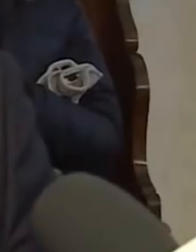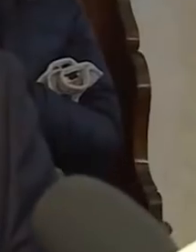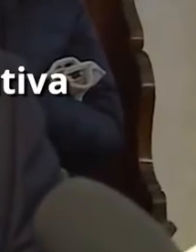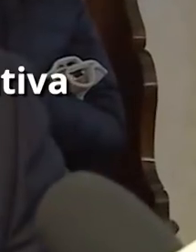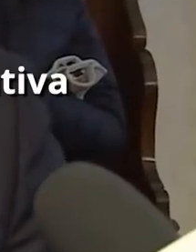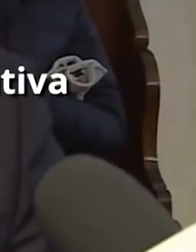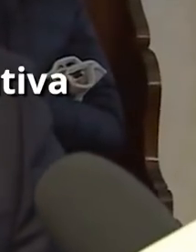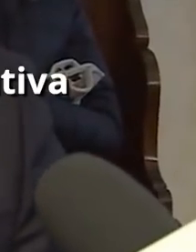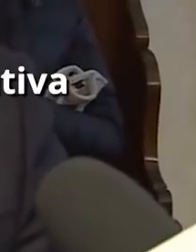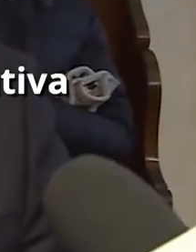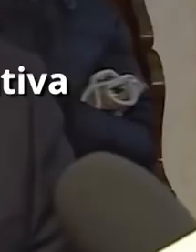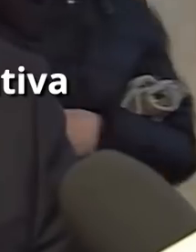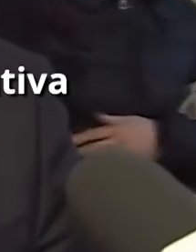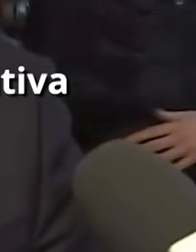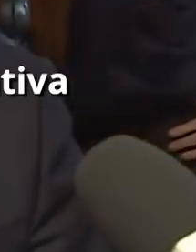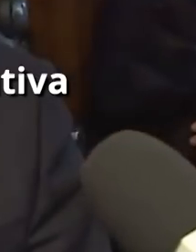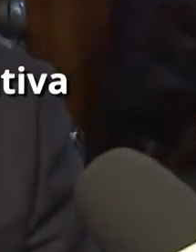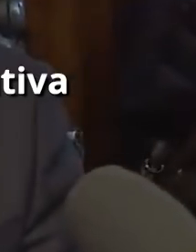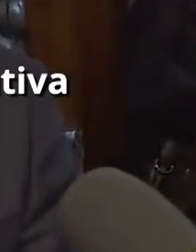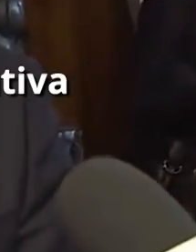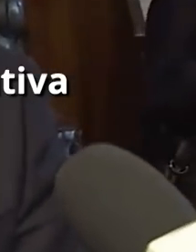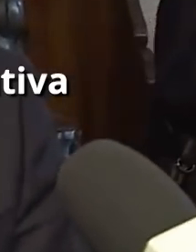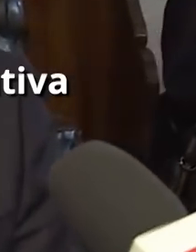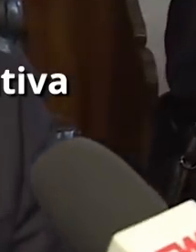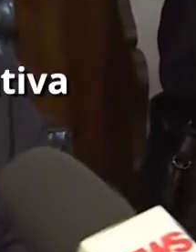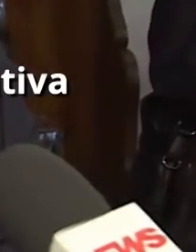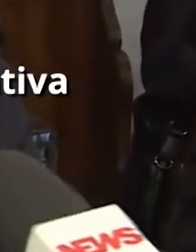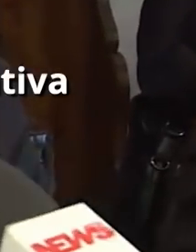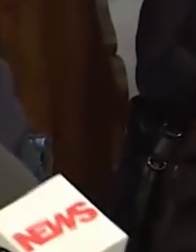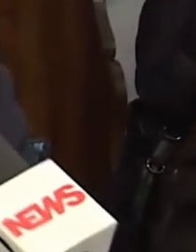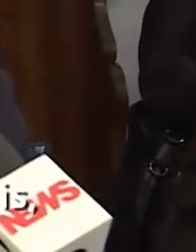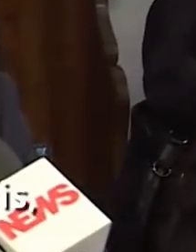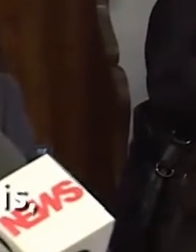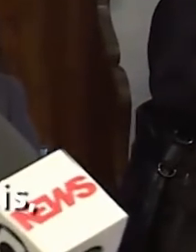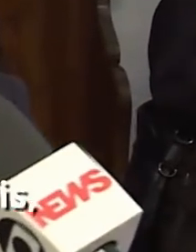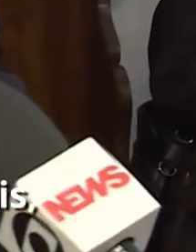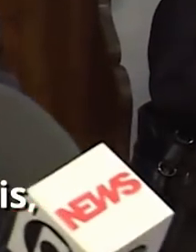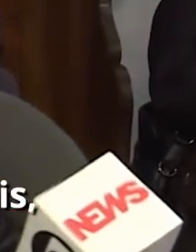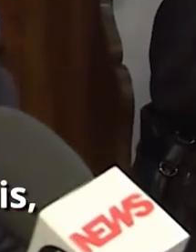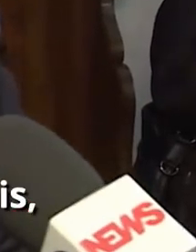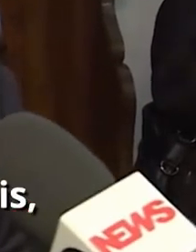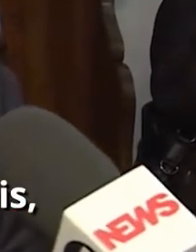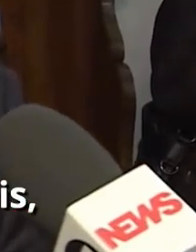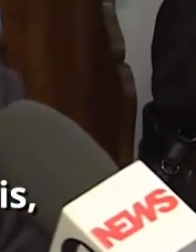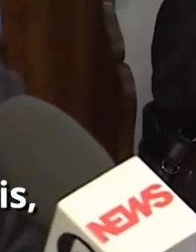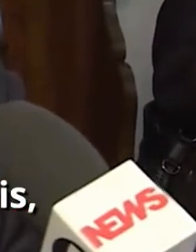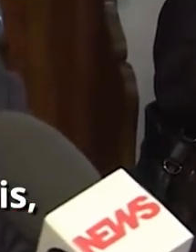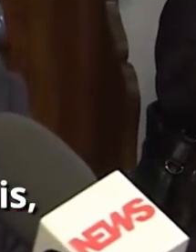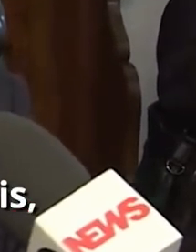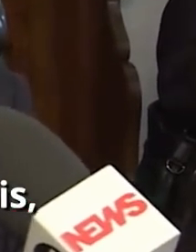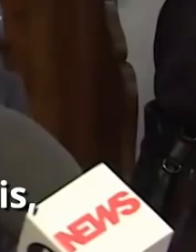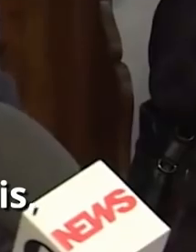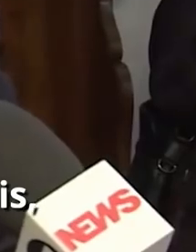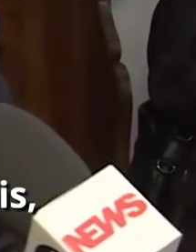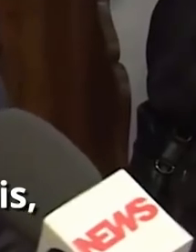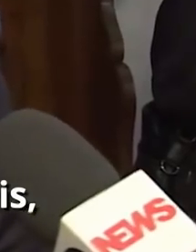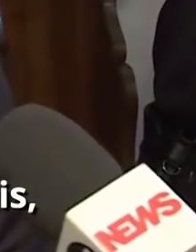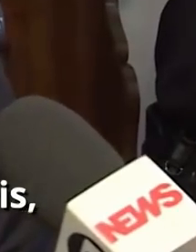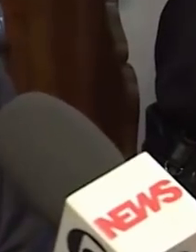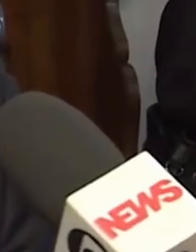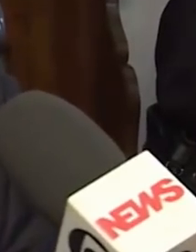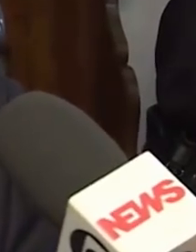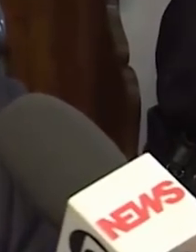Foi uma reunião importante e muito produtiva com o presidente Bolsonaro, de cooperação entre os dois países, fortalecer os laços